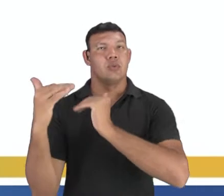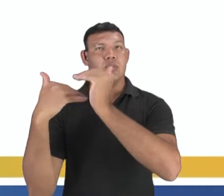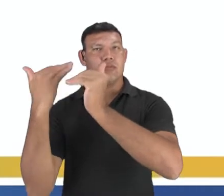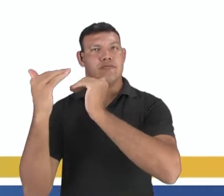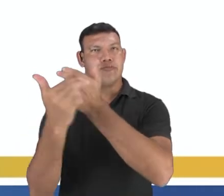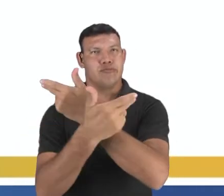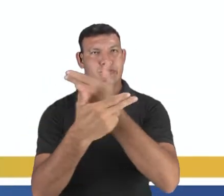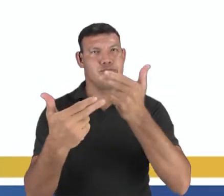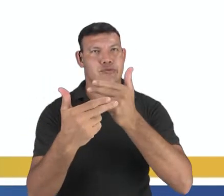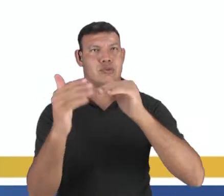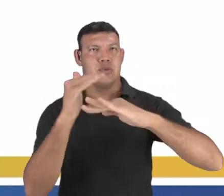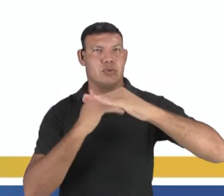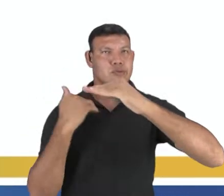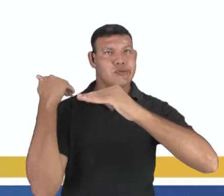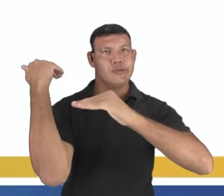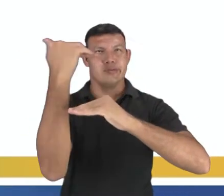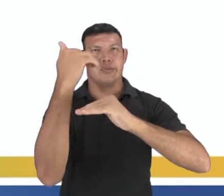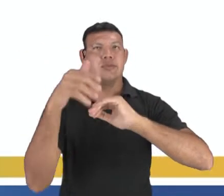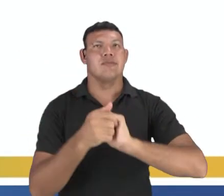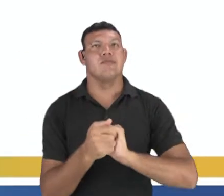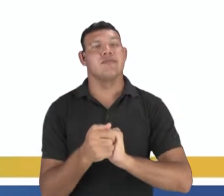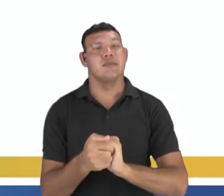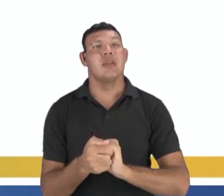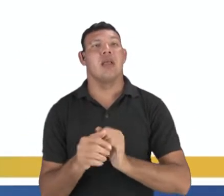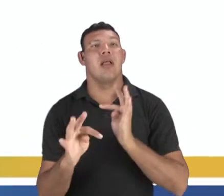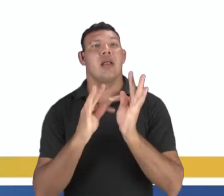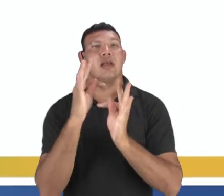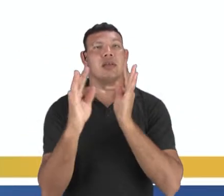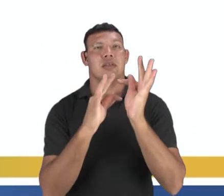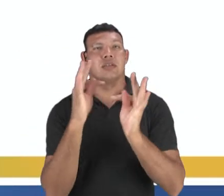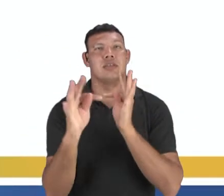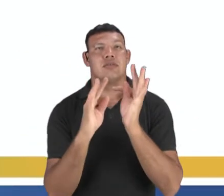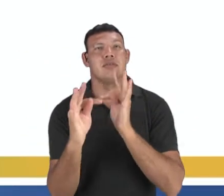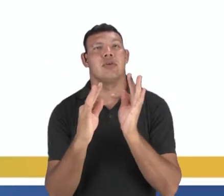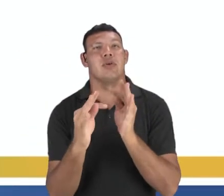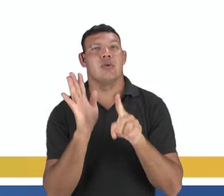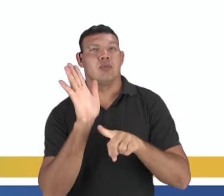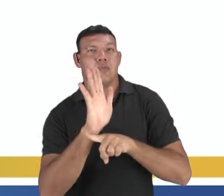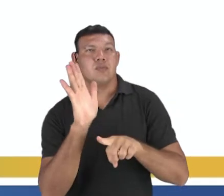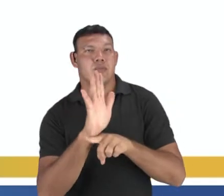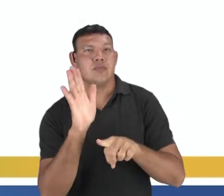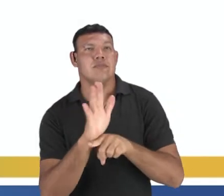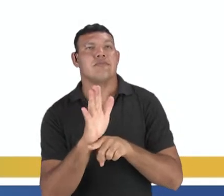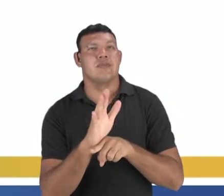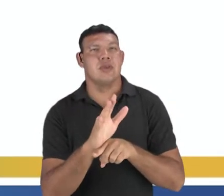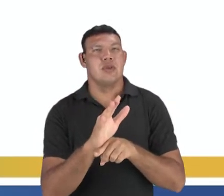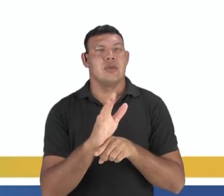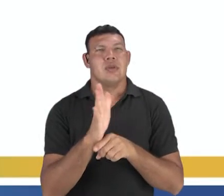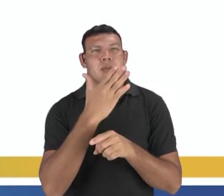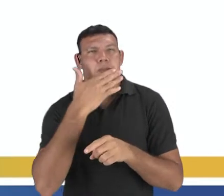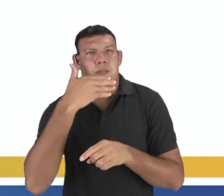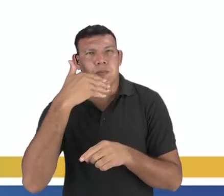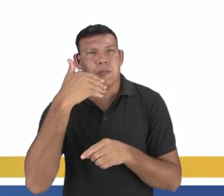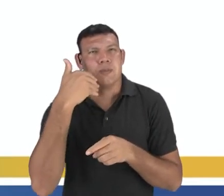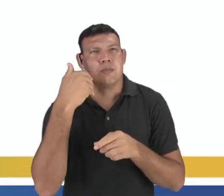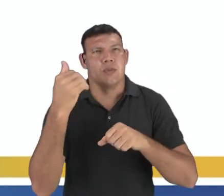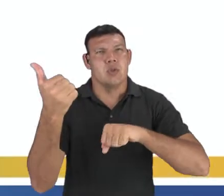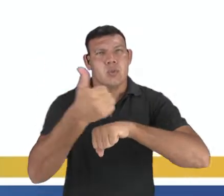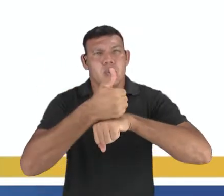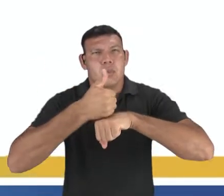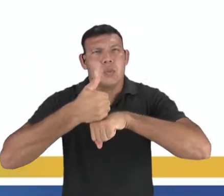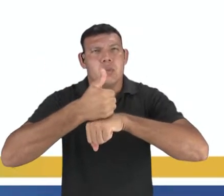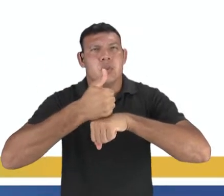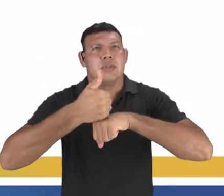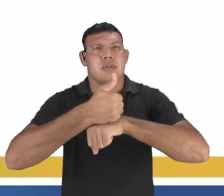tecnológicos dessa fase contribuíram muito para o aperfeiçoamento da atividade artística. São originários desse